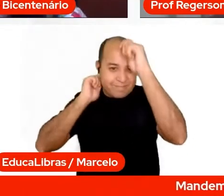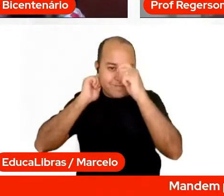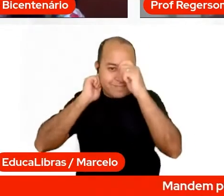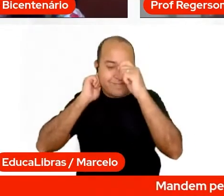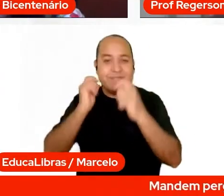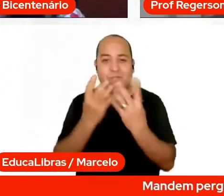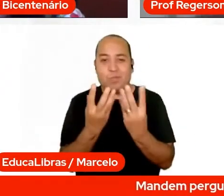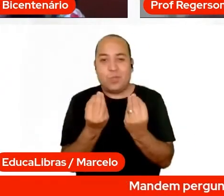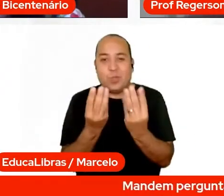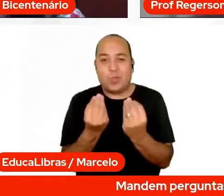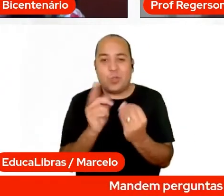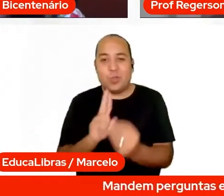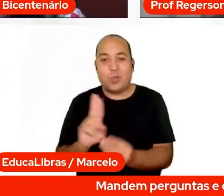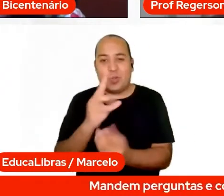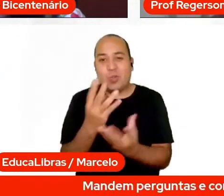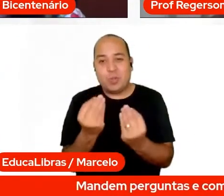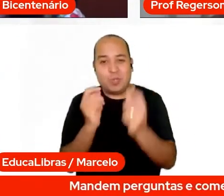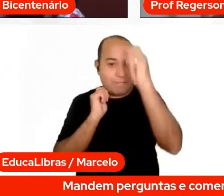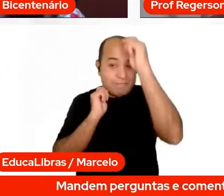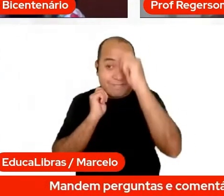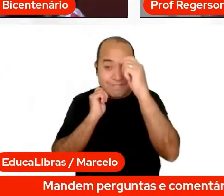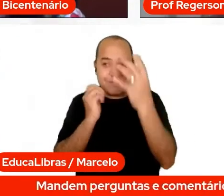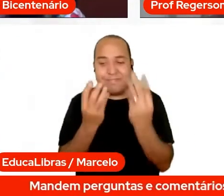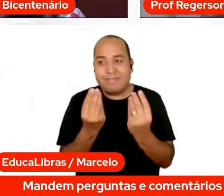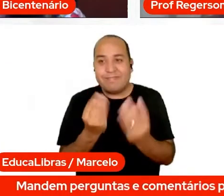bastante bonés, adornos, gosto.